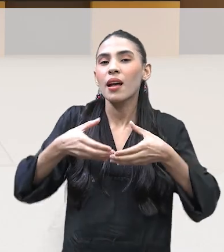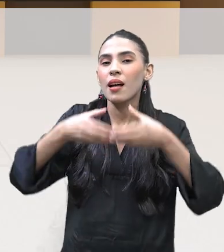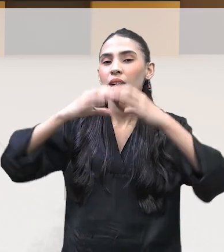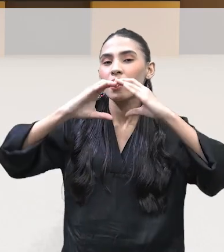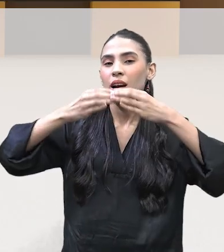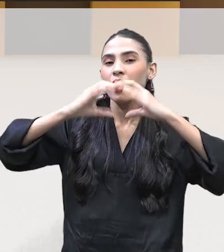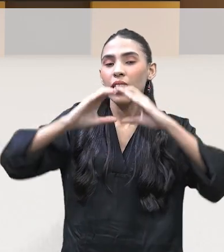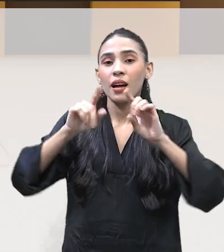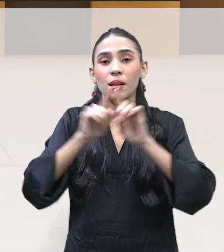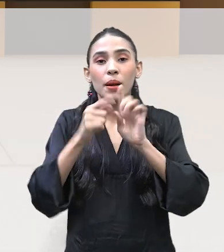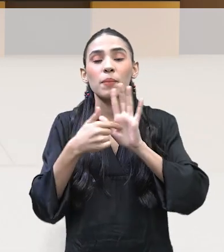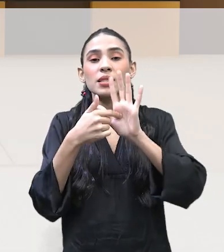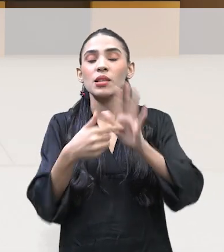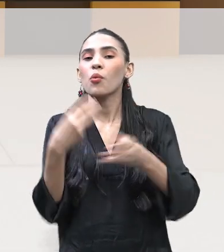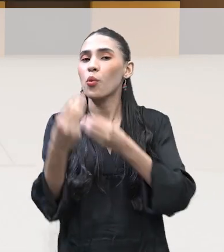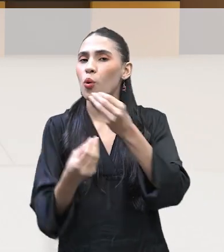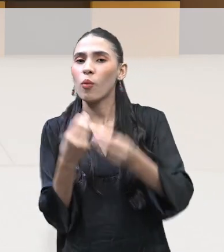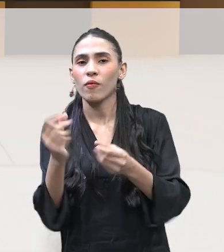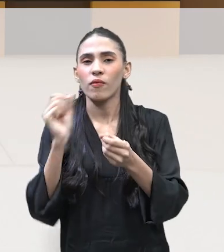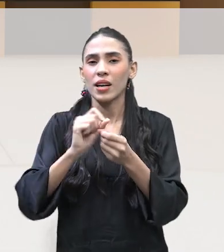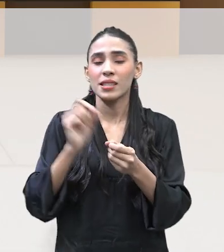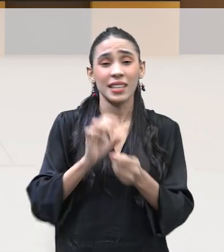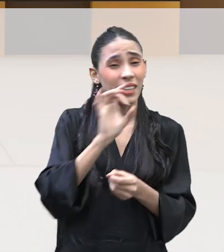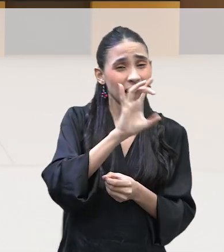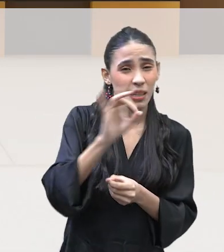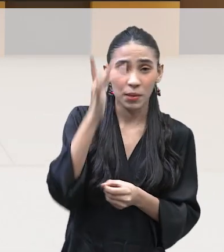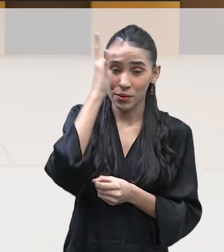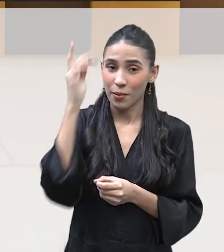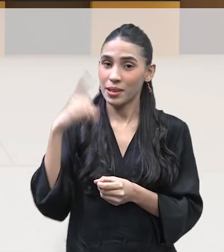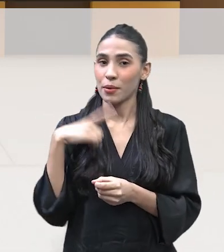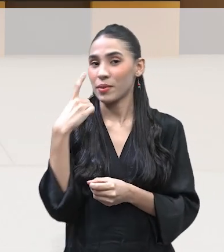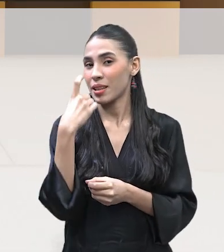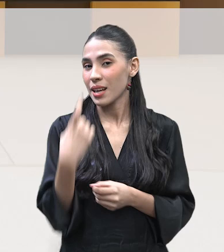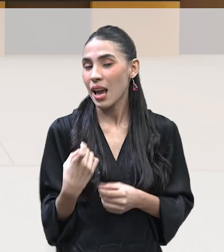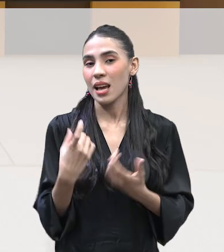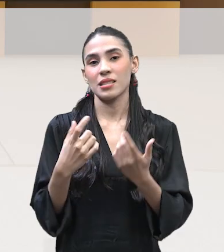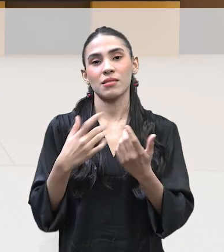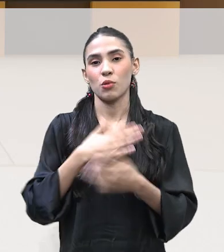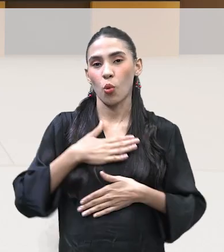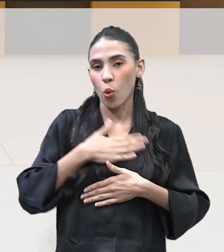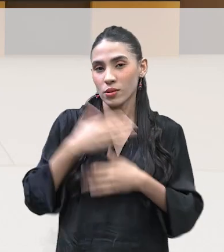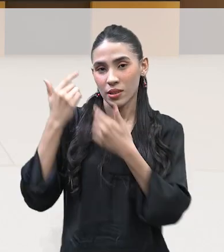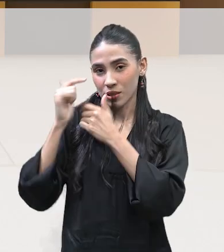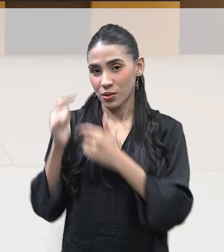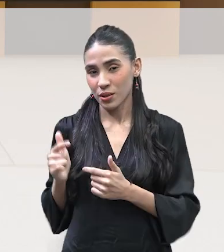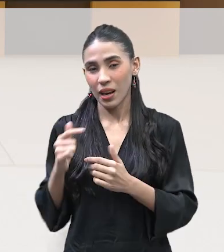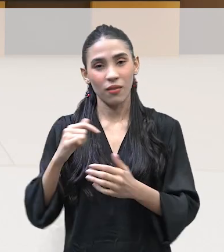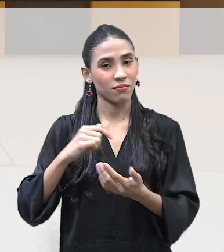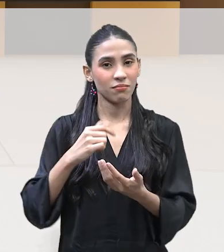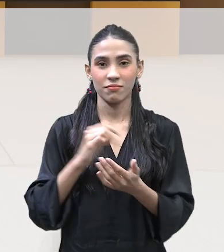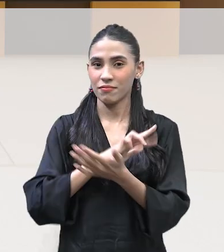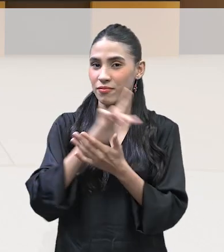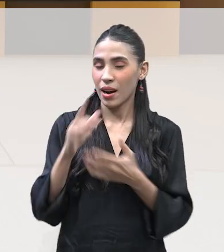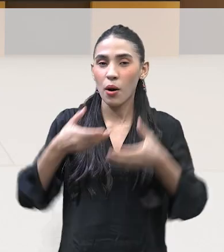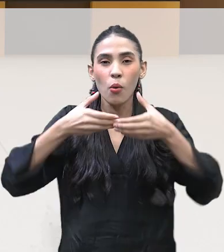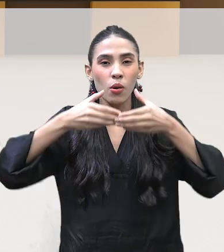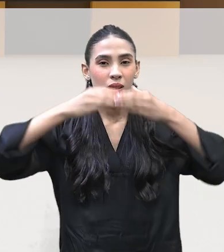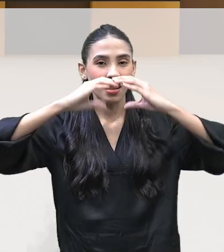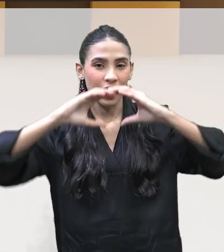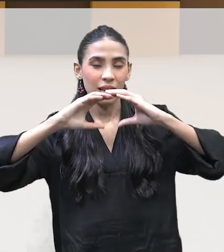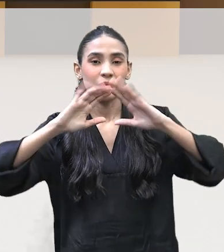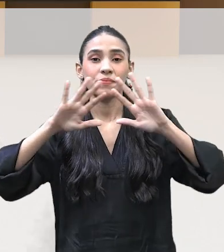apresentação, como é que vai ser feito, né? Cada um tem um gosto com o doce, tradicional, o misto, né? Do é o Takaká que tem.